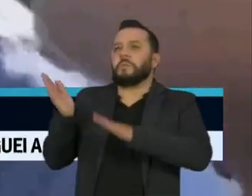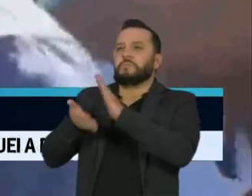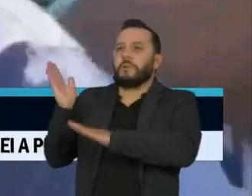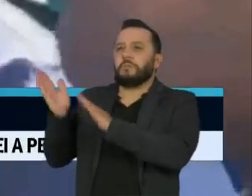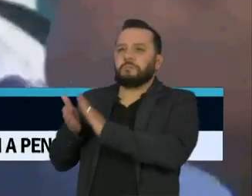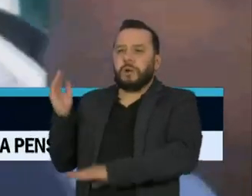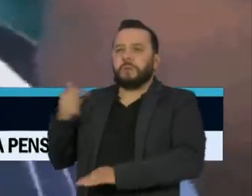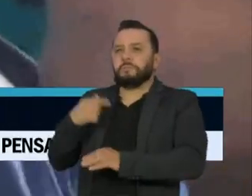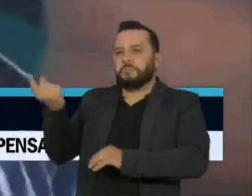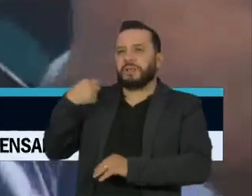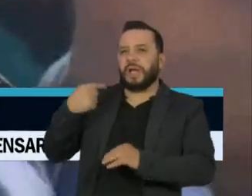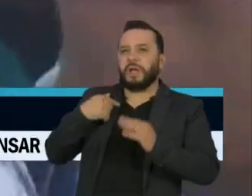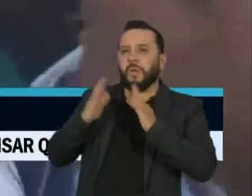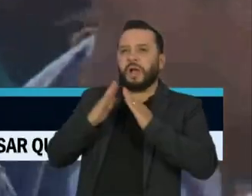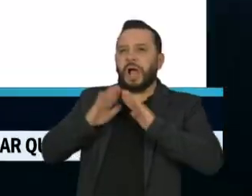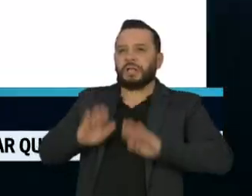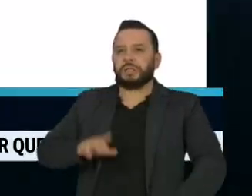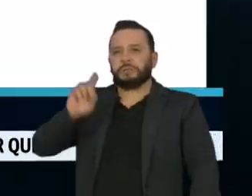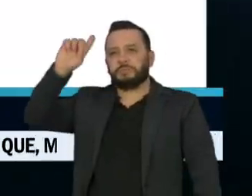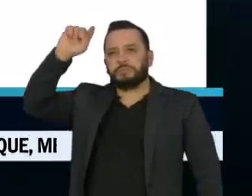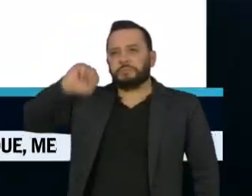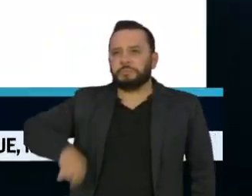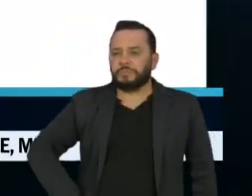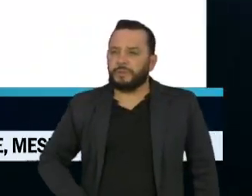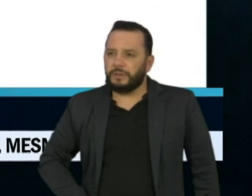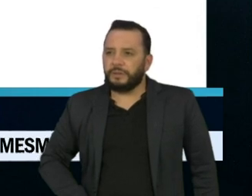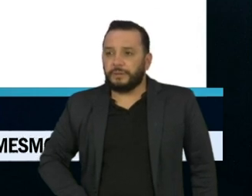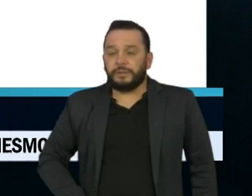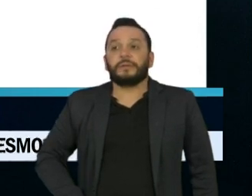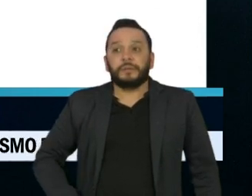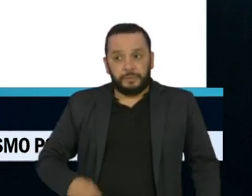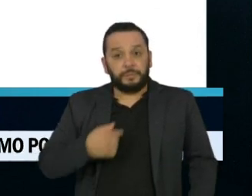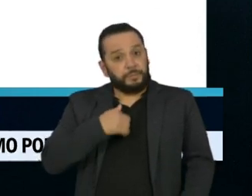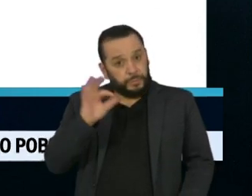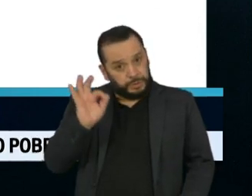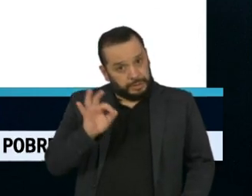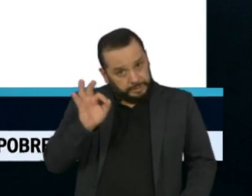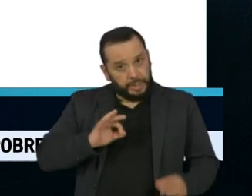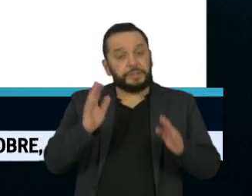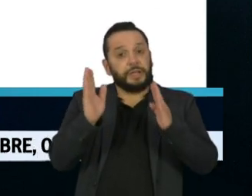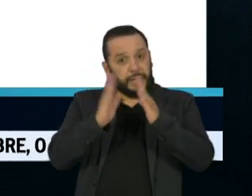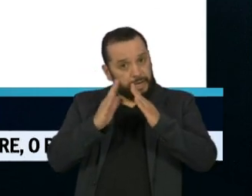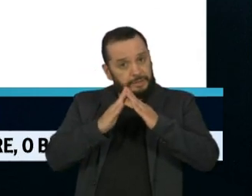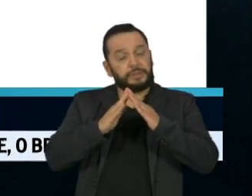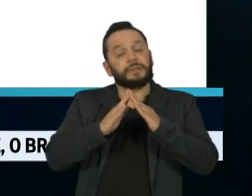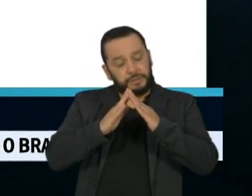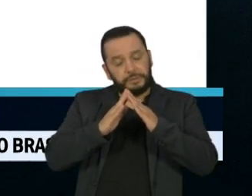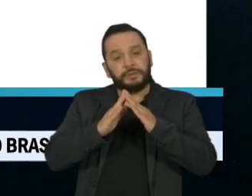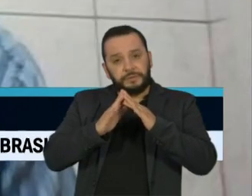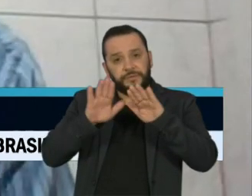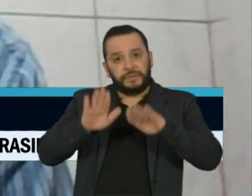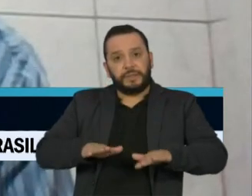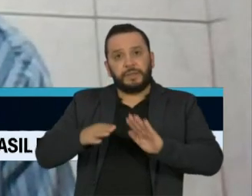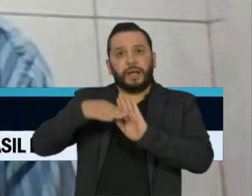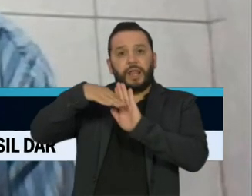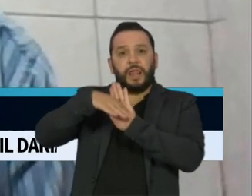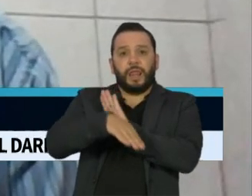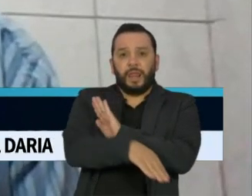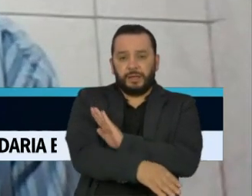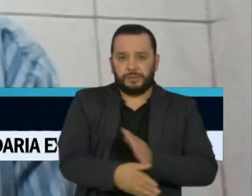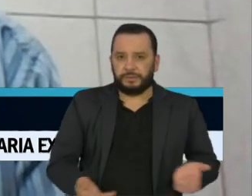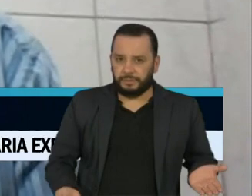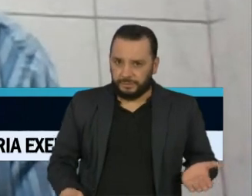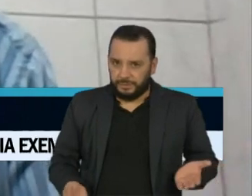Ninguém vai tolher minha liberdade de ir e Ninguém. A taxa de isolamento foi, outra vez, ladeira abaixo. Quando você tem